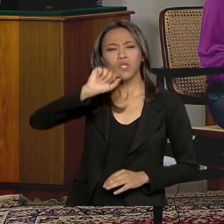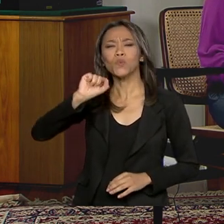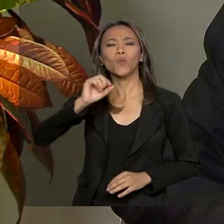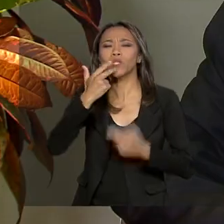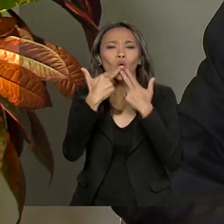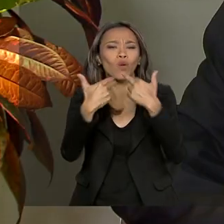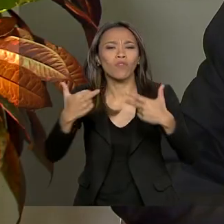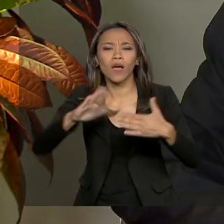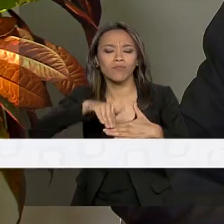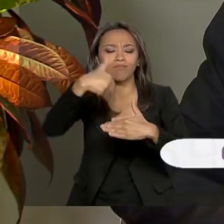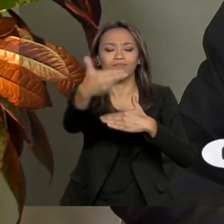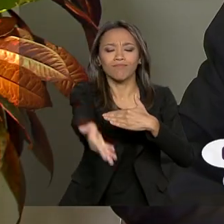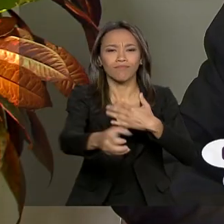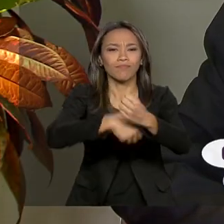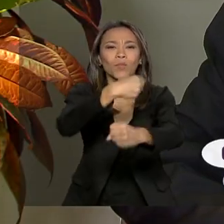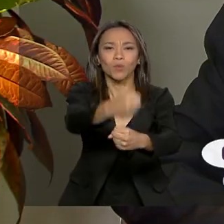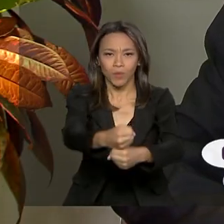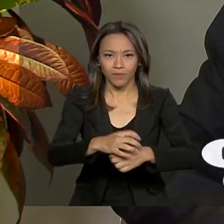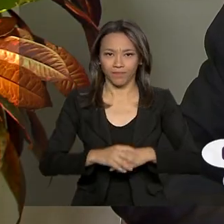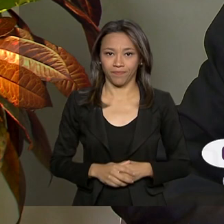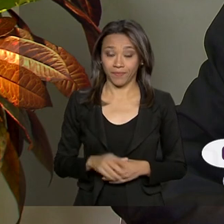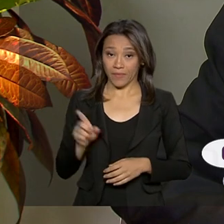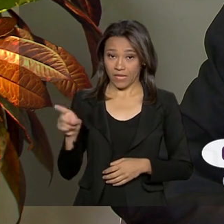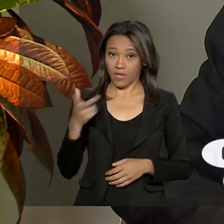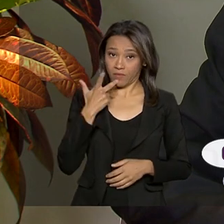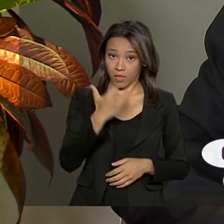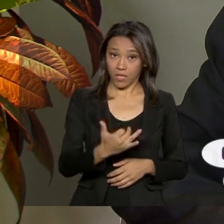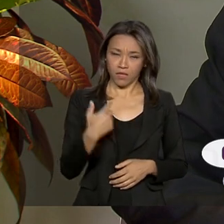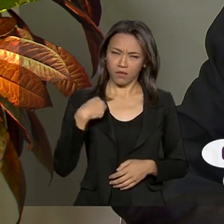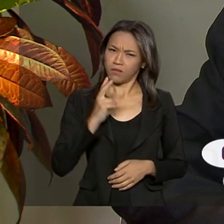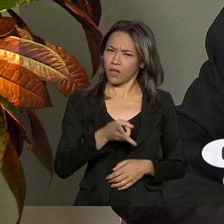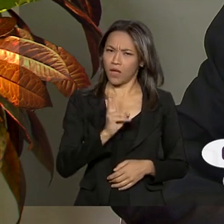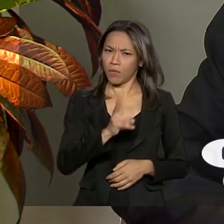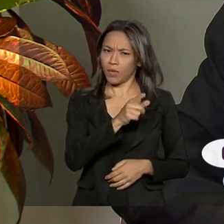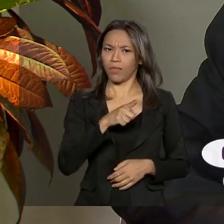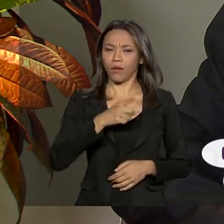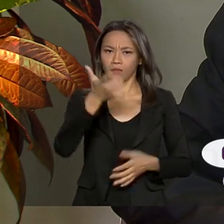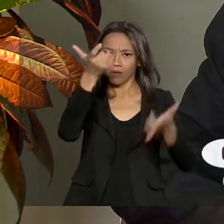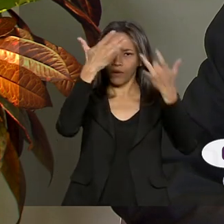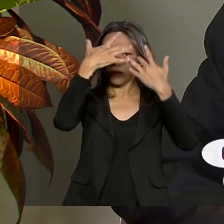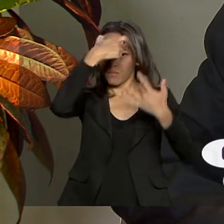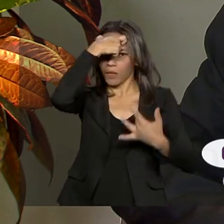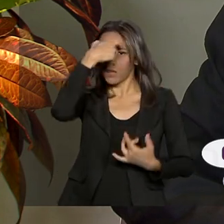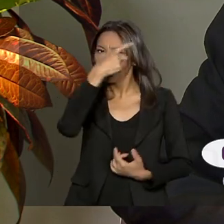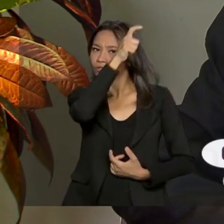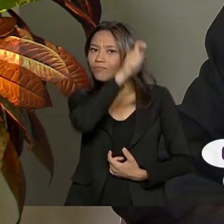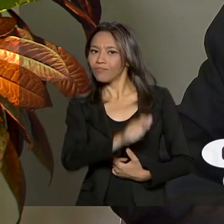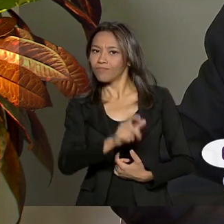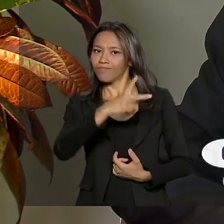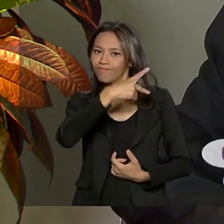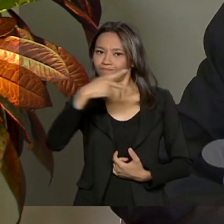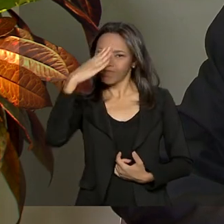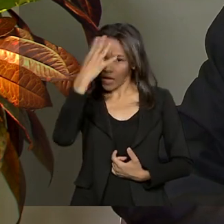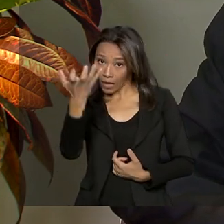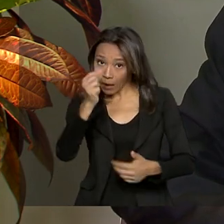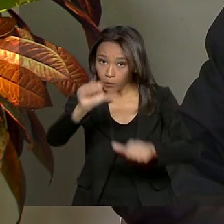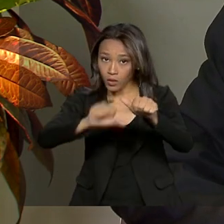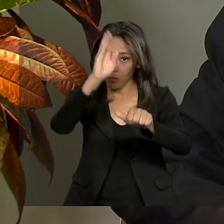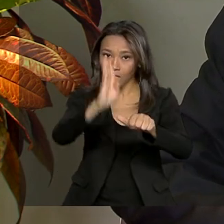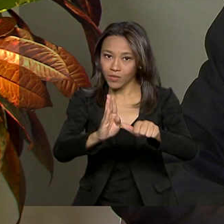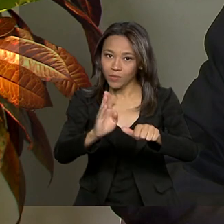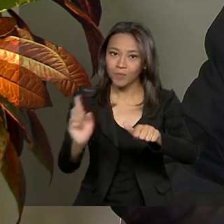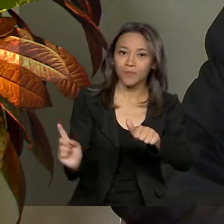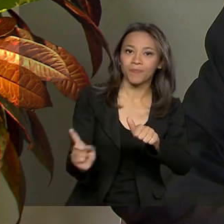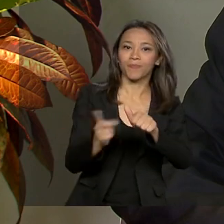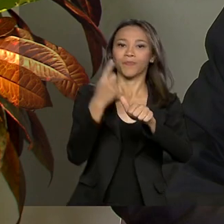2020? Ele, desde o início, ele tem na cabeça dele que, se quiser modificar o Brasil, ele tem que modificar